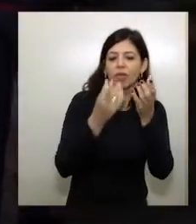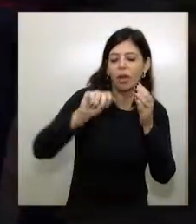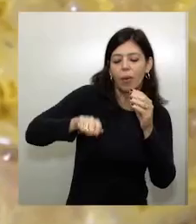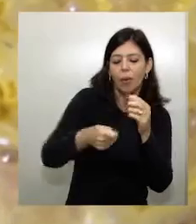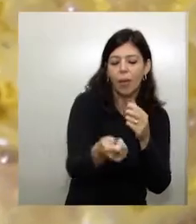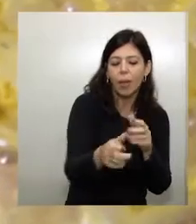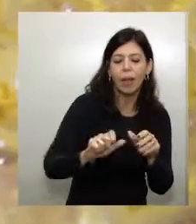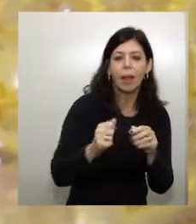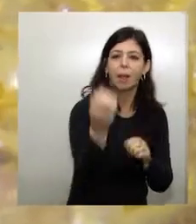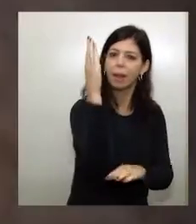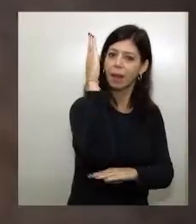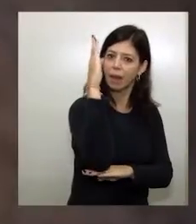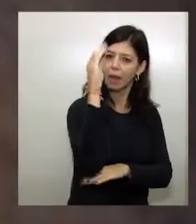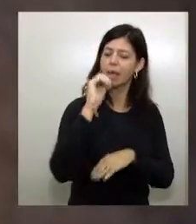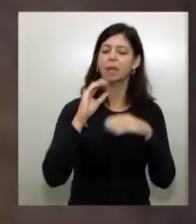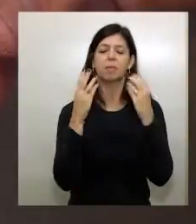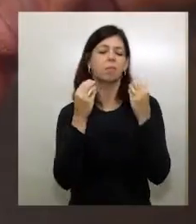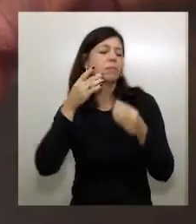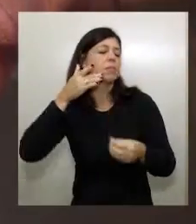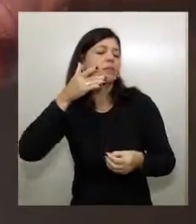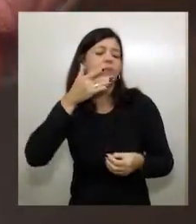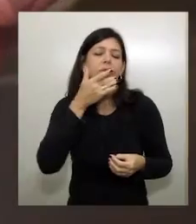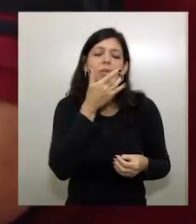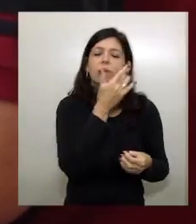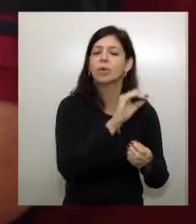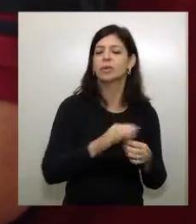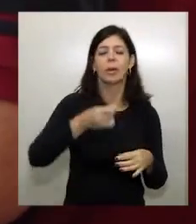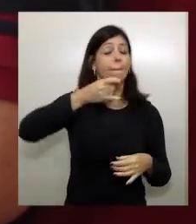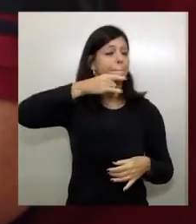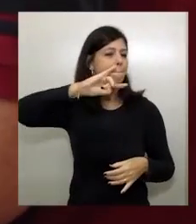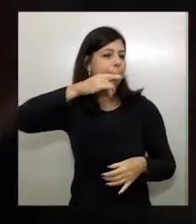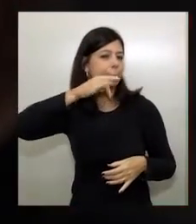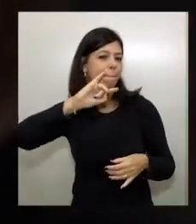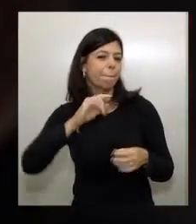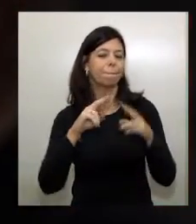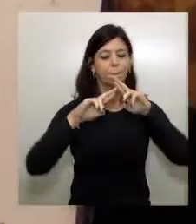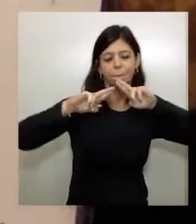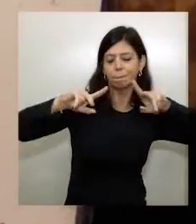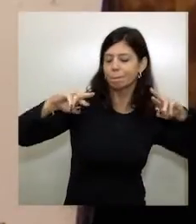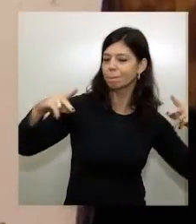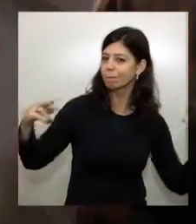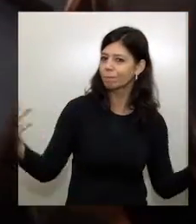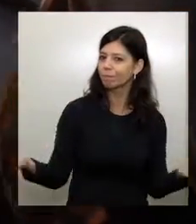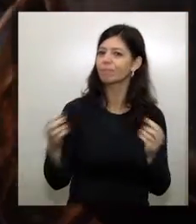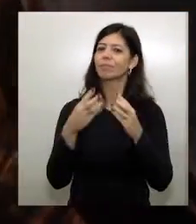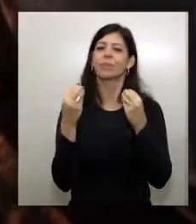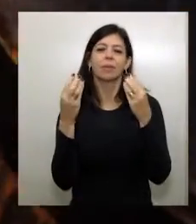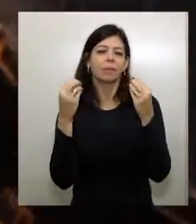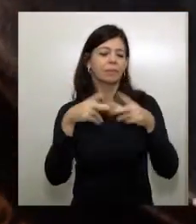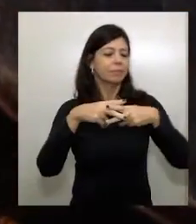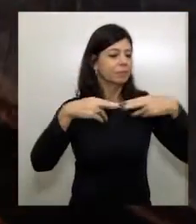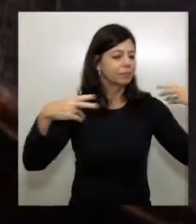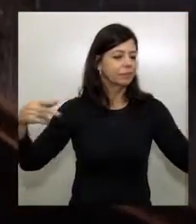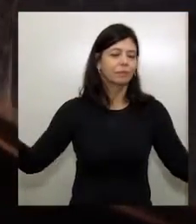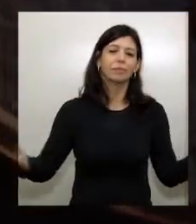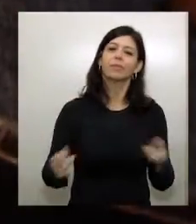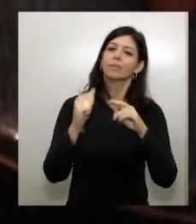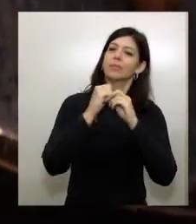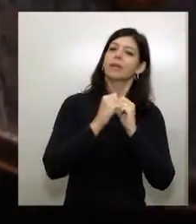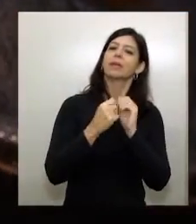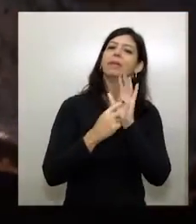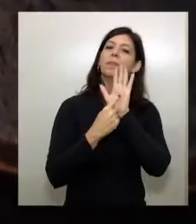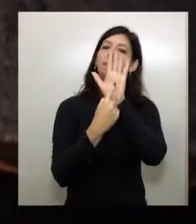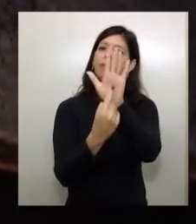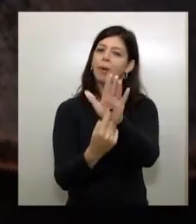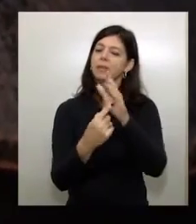sentidos, cachaças artesanais que são um primor de qualidade e exclusividade. São outros encantos que a zona